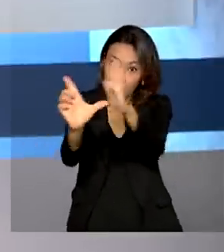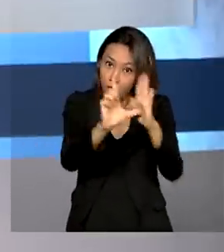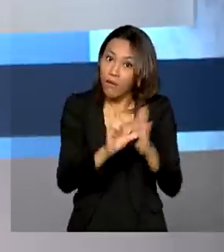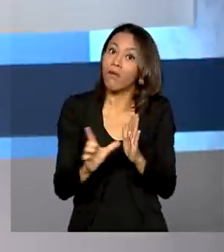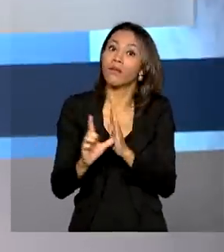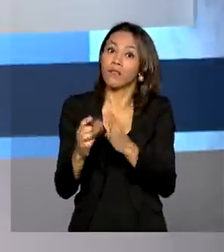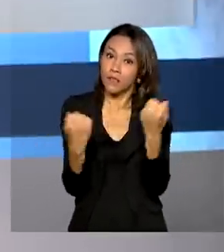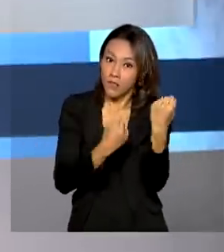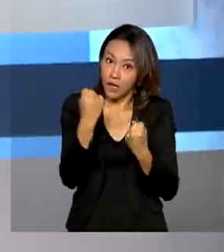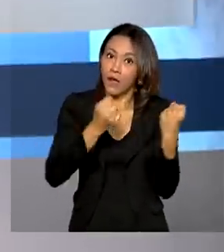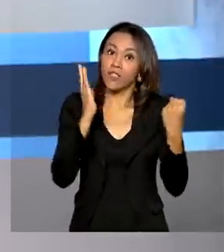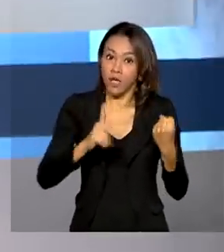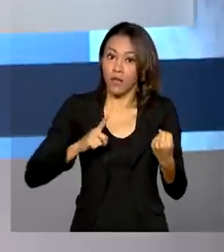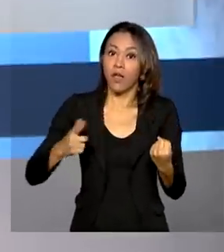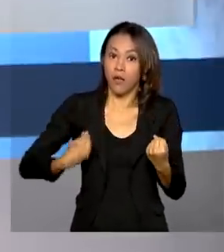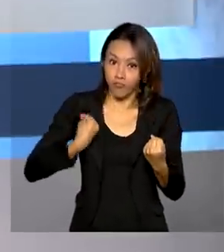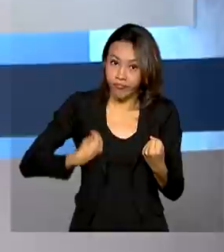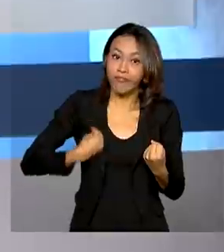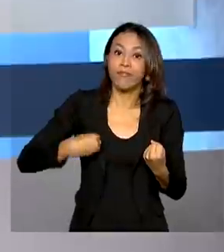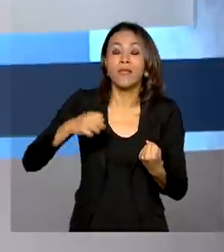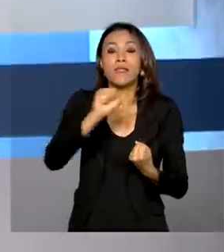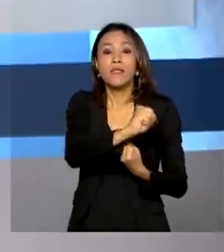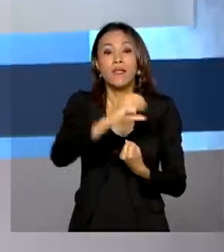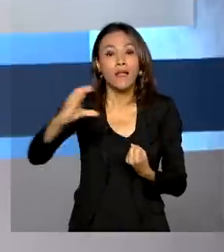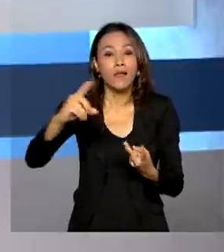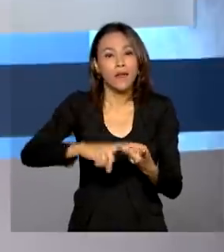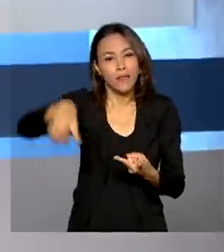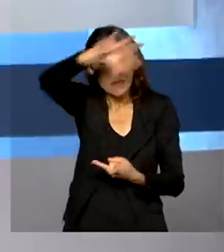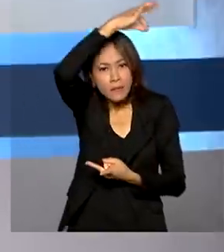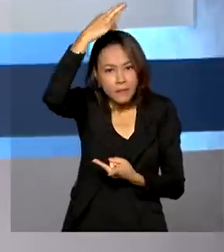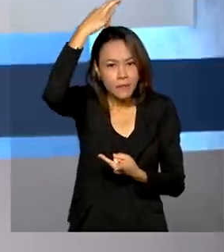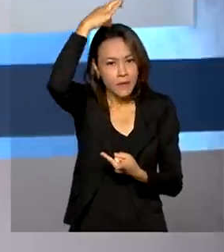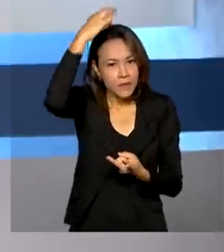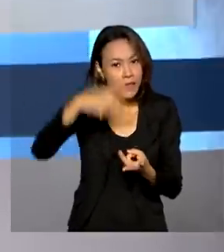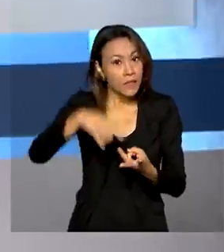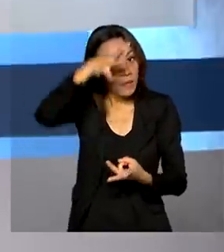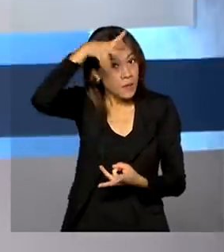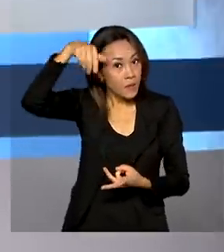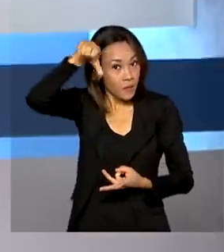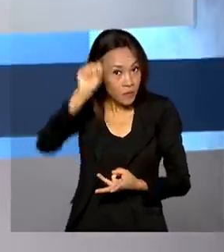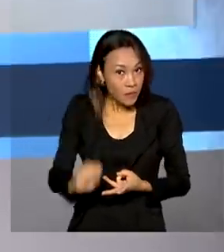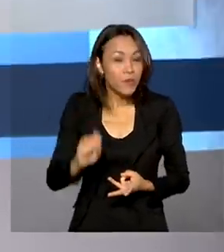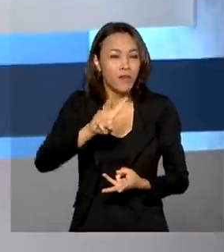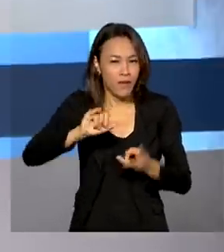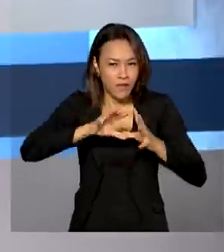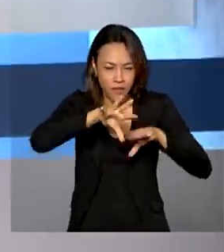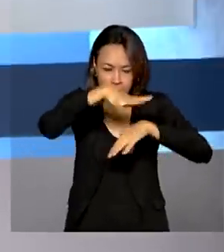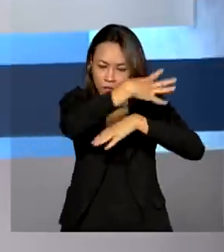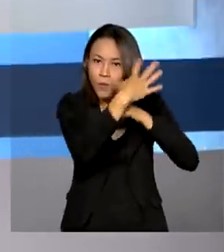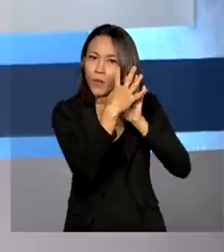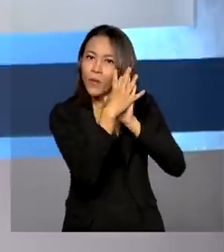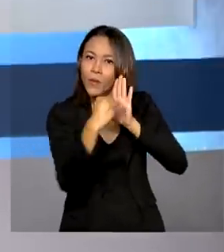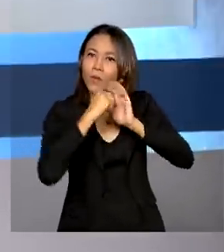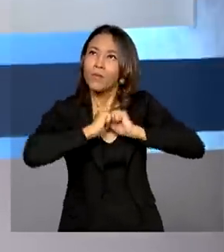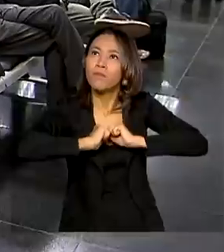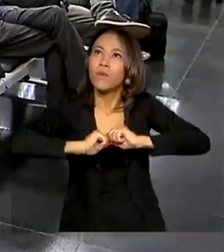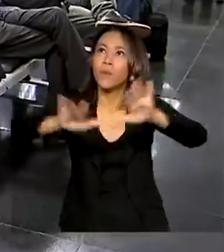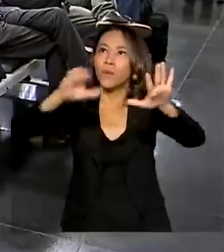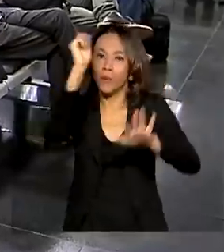funcionando em estados como Santa Catarina, Espírito Santo e Mato Grosso do Sul, e que deve ser expandido para todo o país.